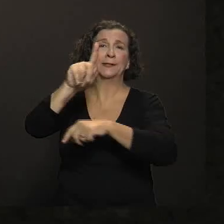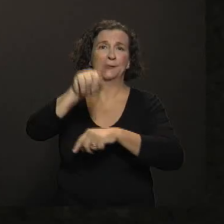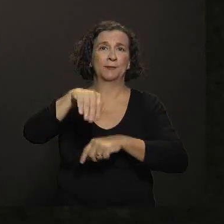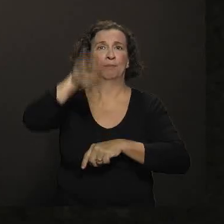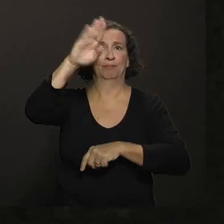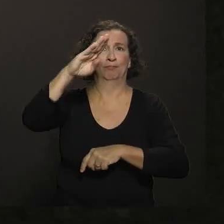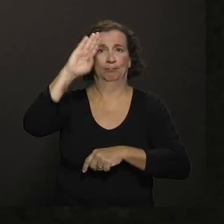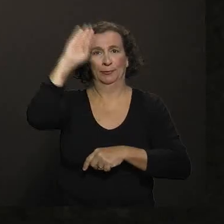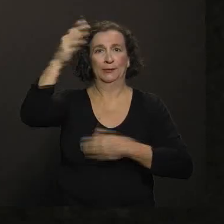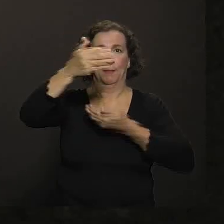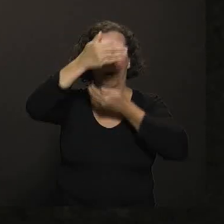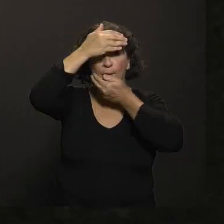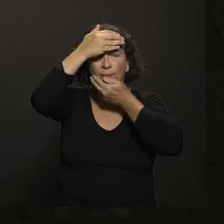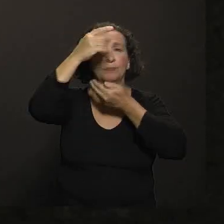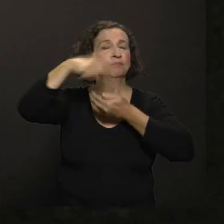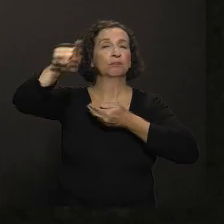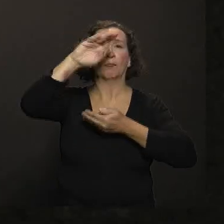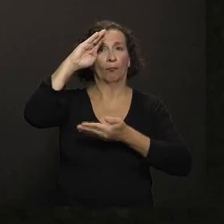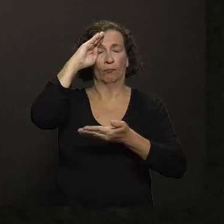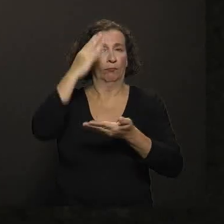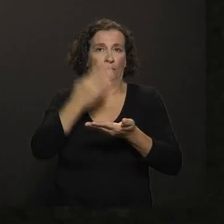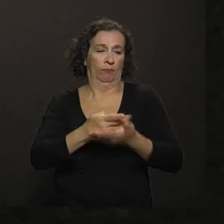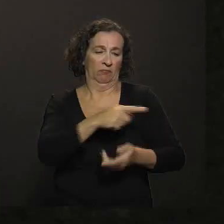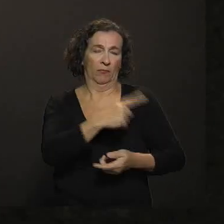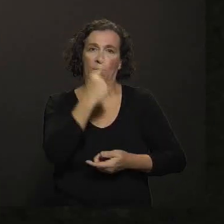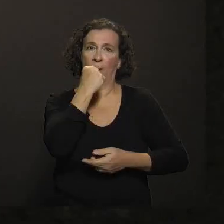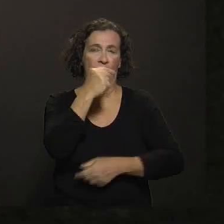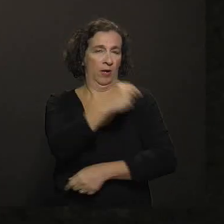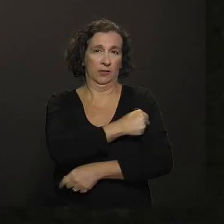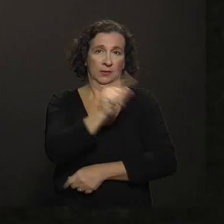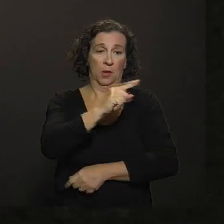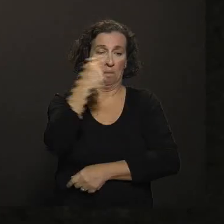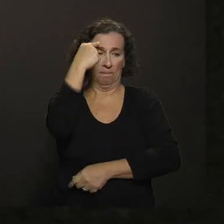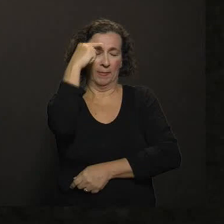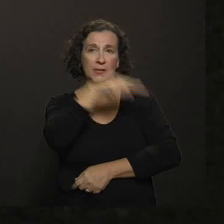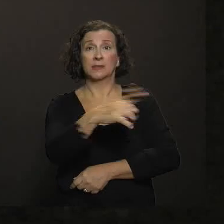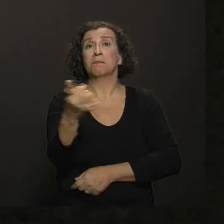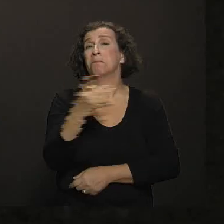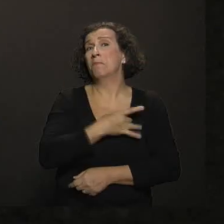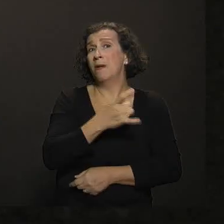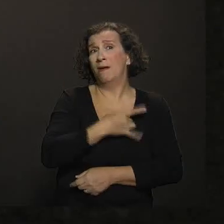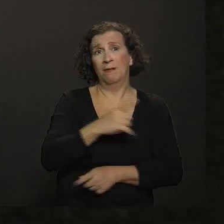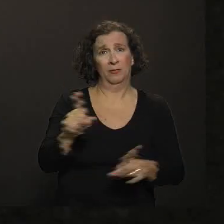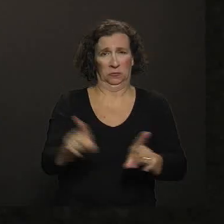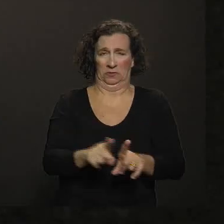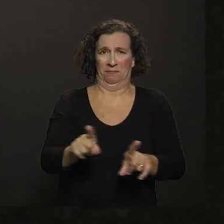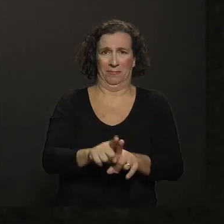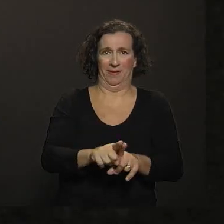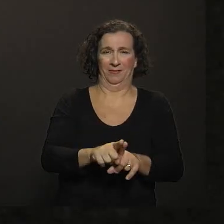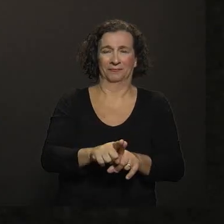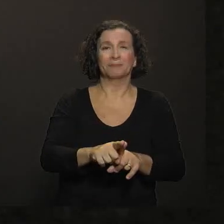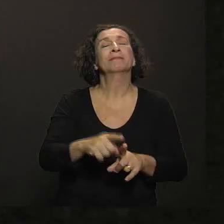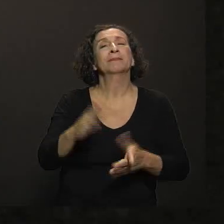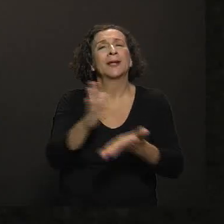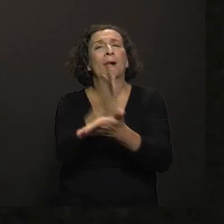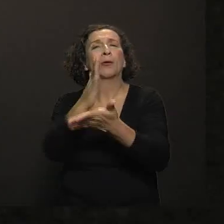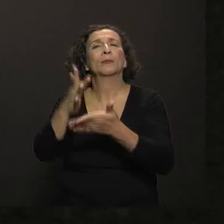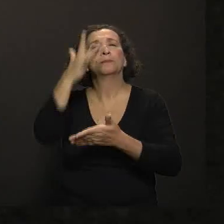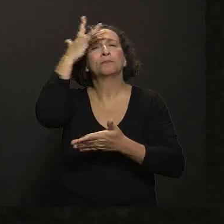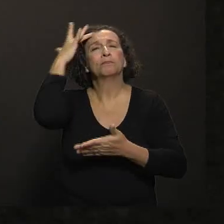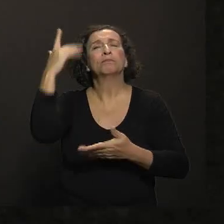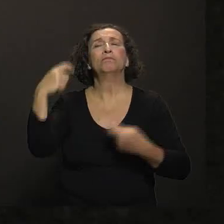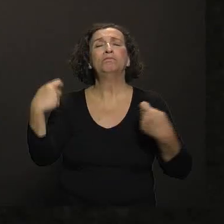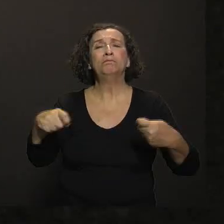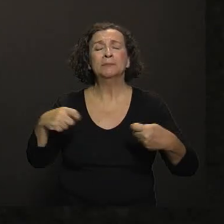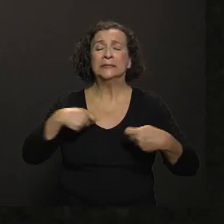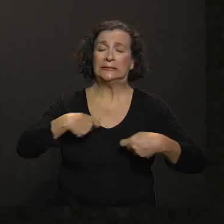as pessoas não fazem essa adesão, a vacinação e medo, algumas vezes por medo. E aí, eu acho que é aí que a gente tem que